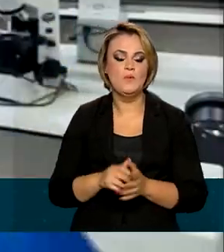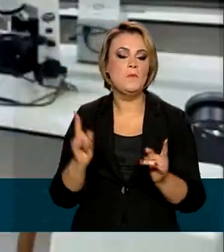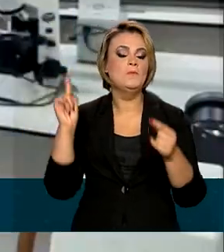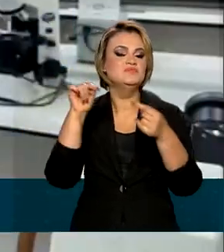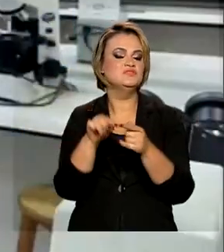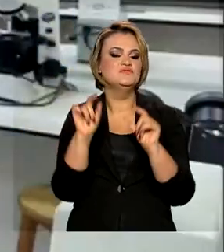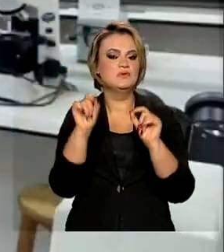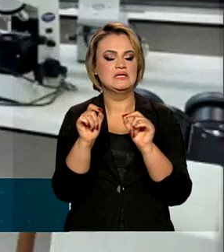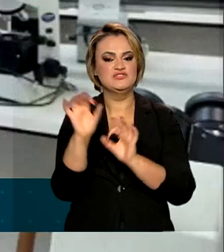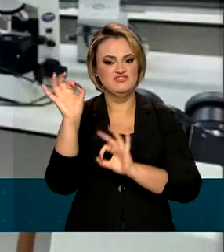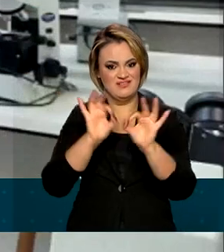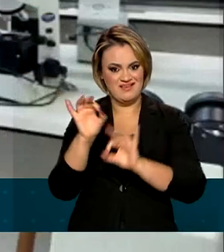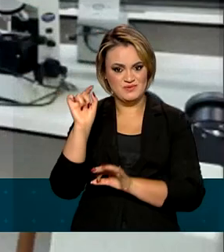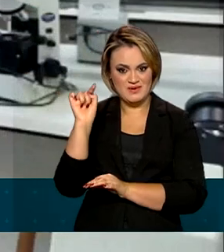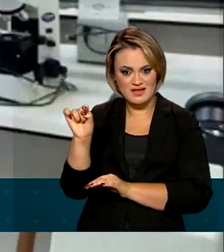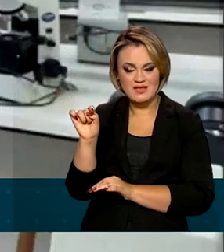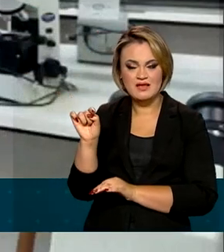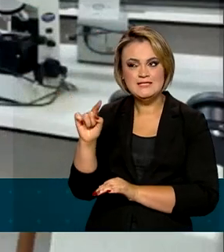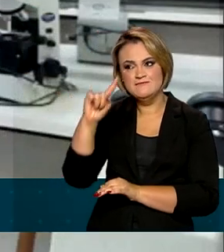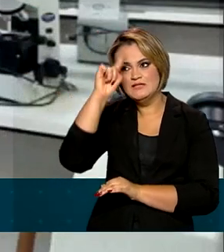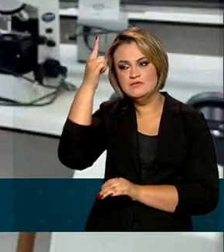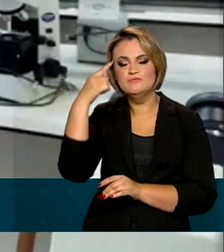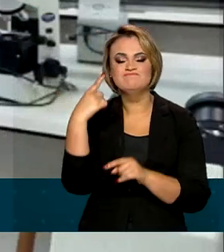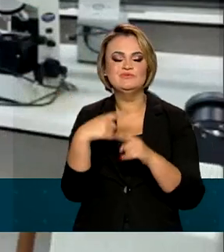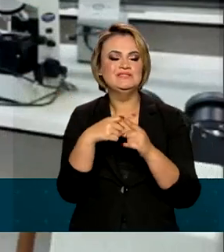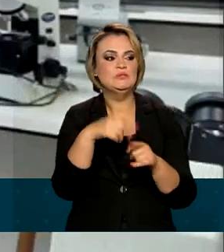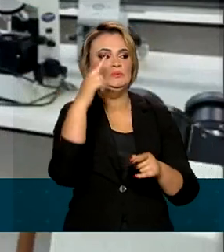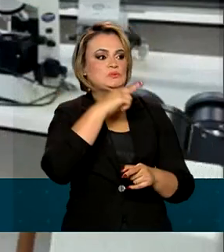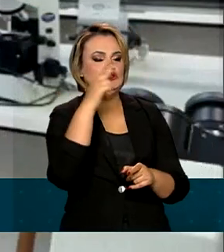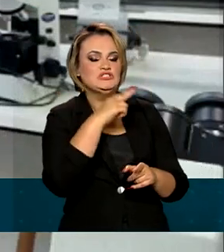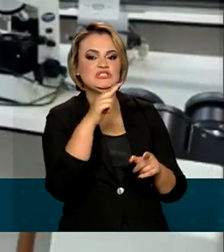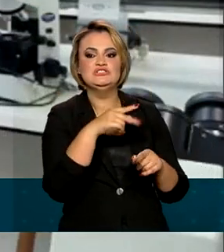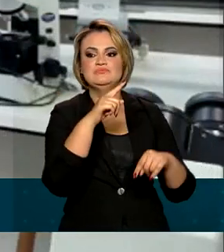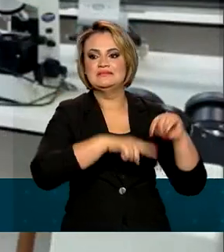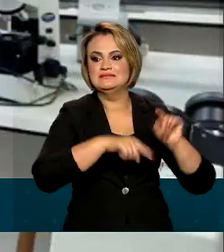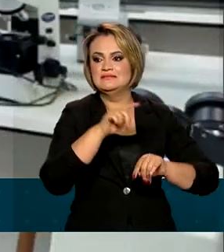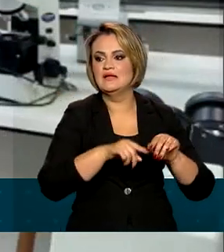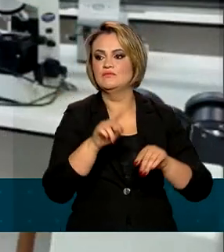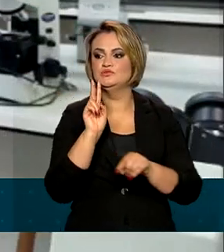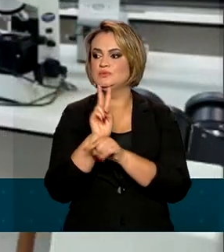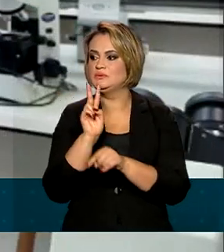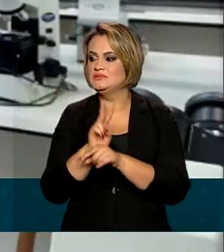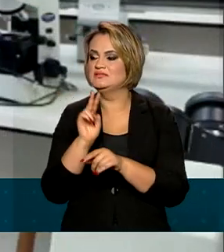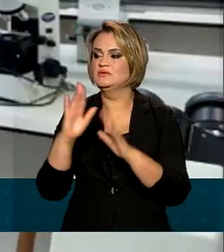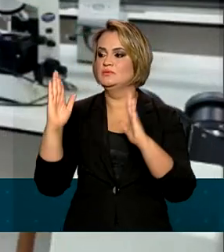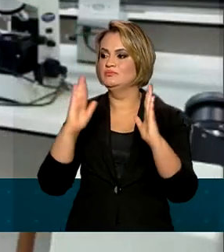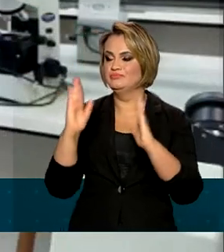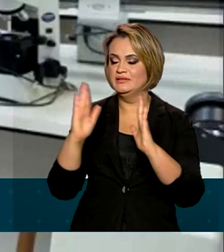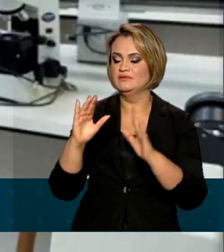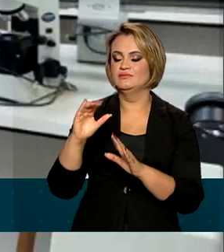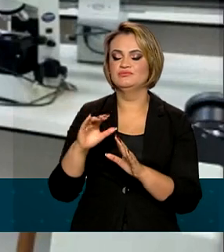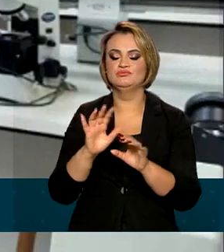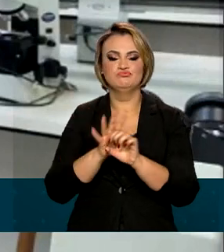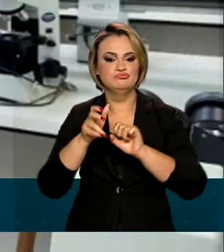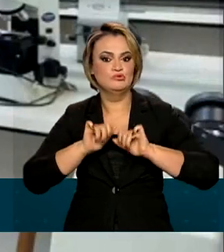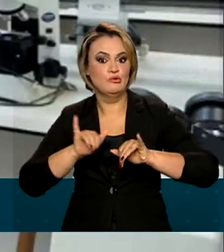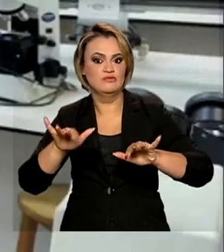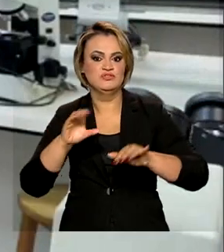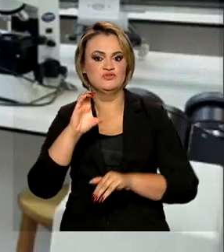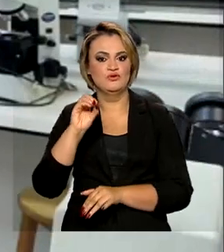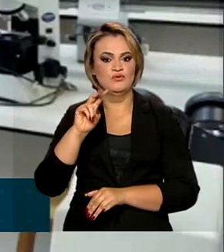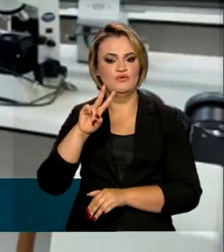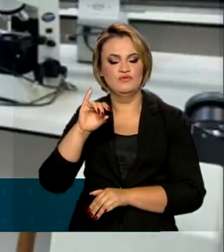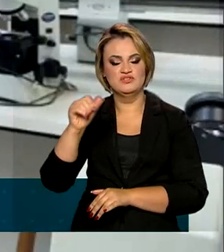se desenvolver a máscara Vesta surgiu com a demanda emergencial por equipamentos de proteção individual em decorrência da pandemia por Covid